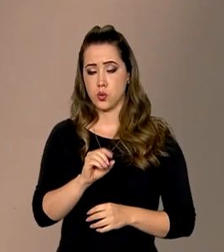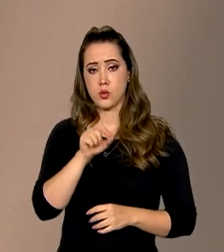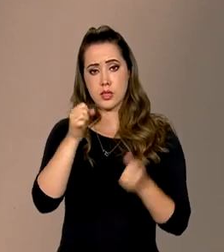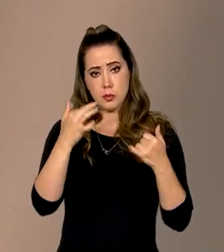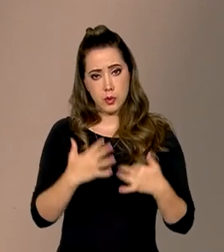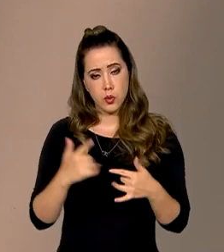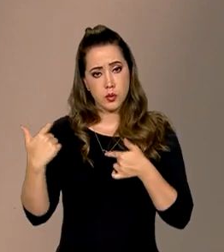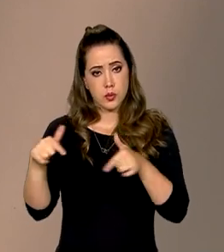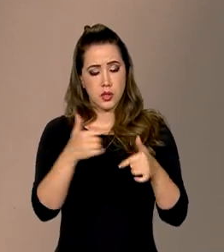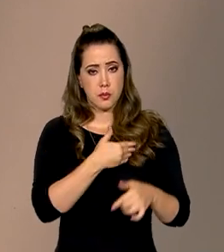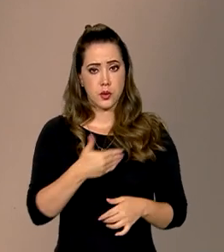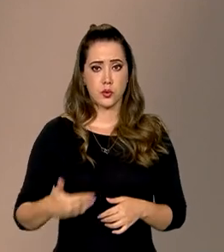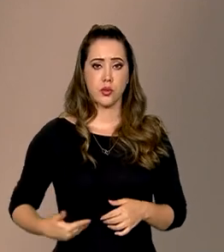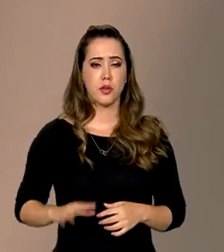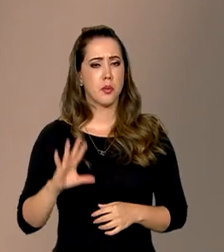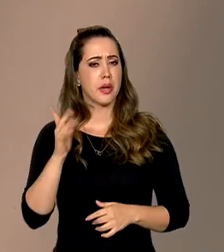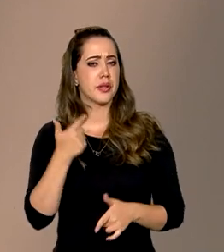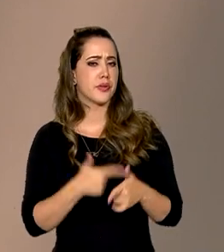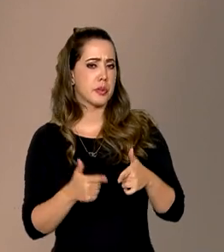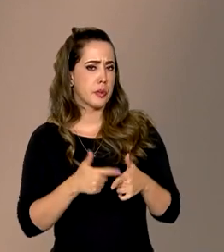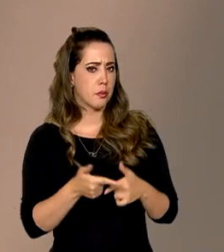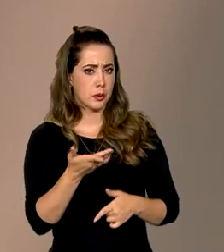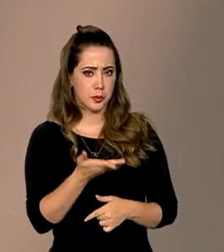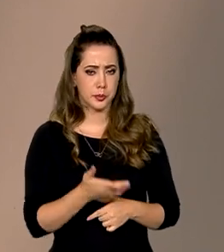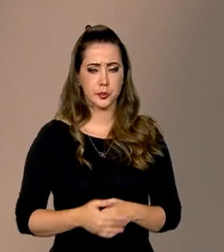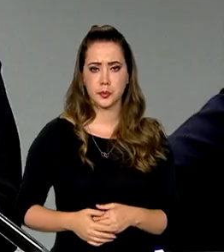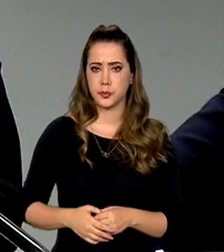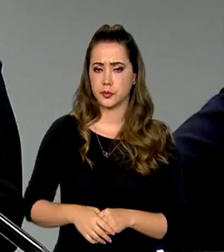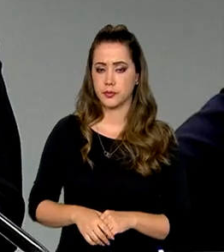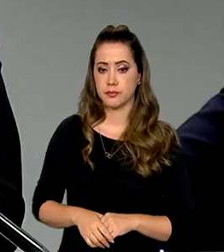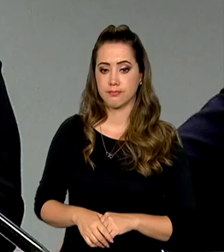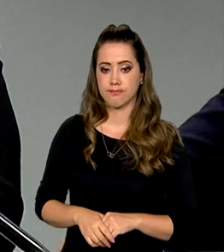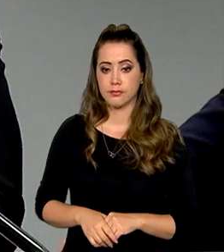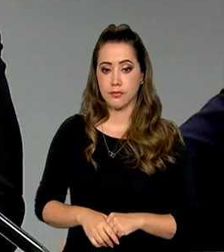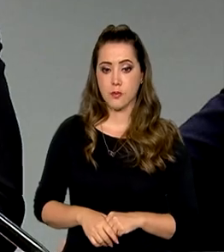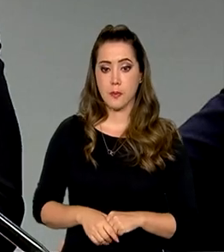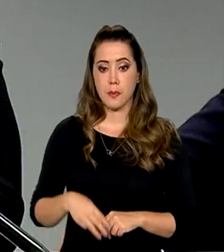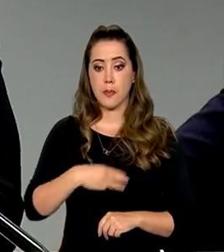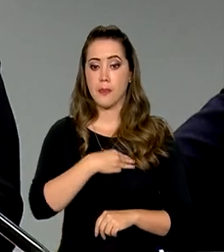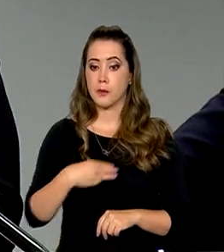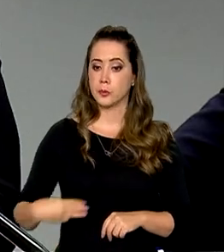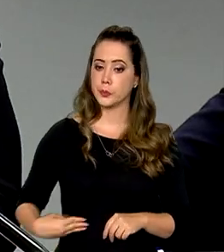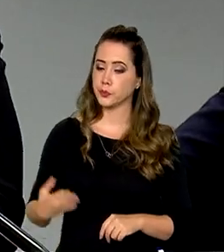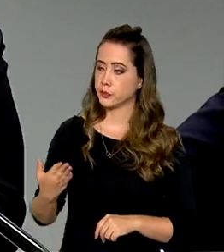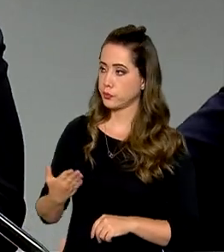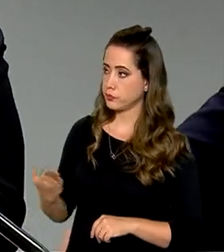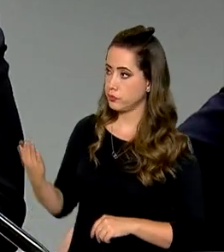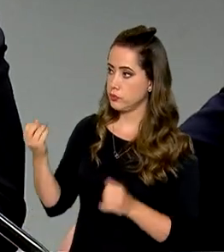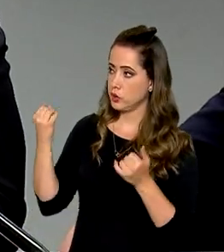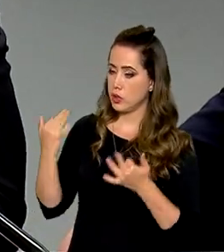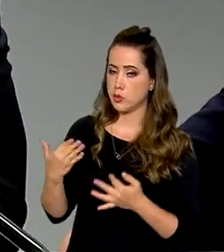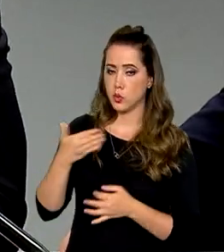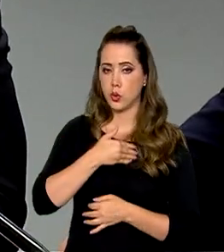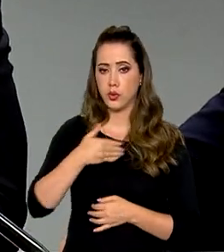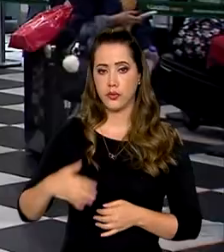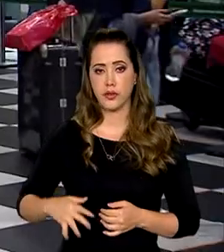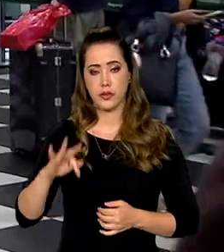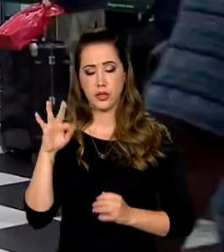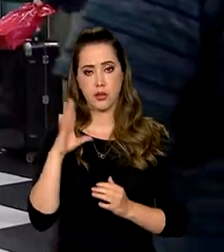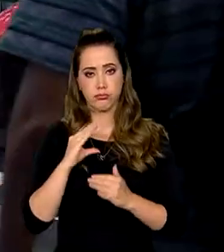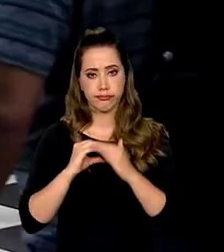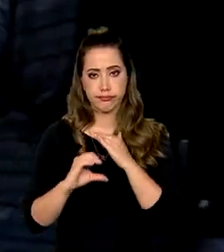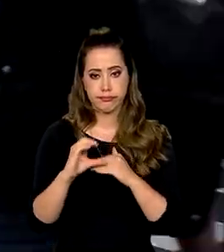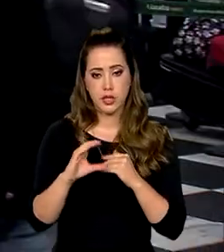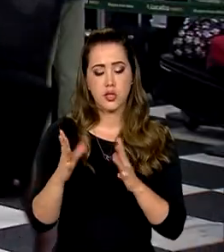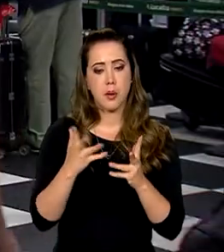falou sobre as ações do governo para reverter este quadro. O ministro citou investimentos do governo federal para melhorar